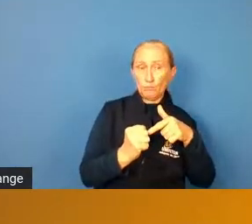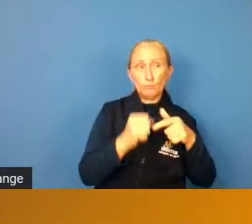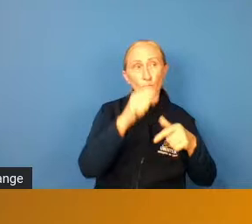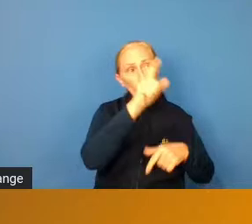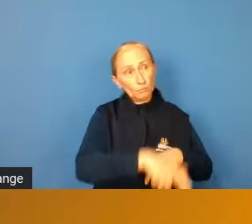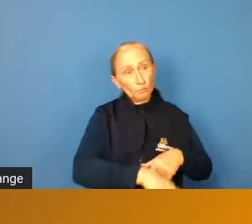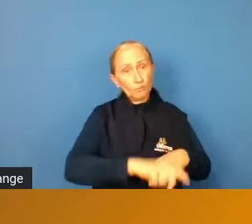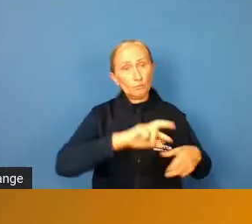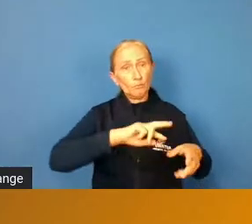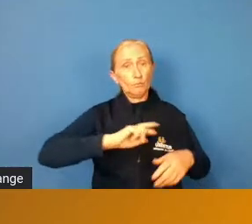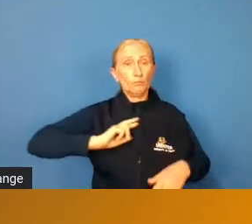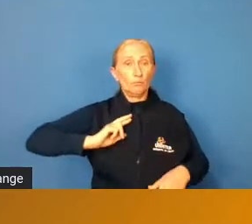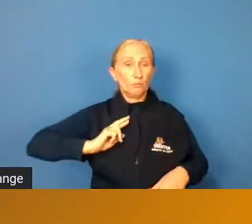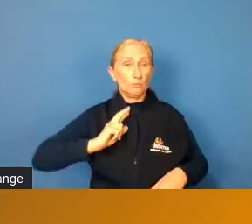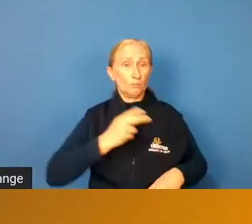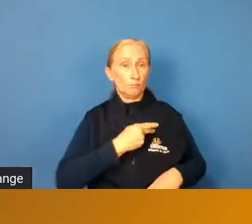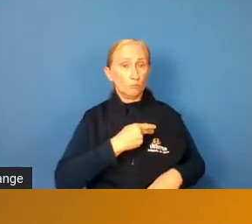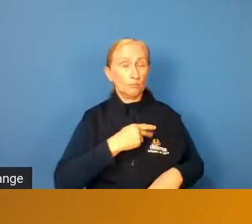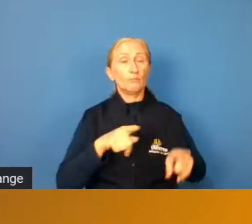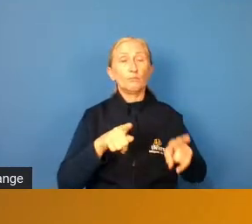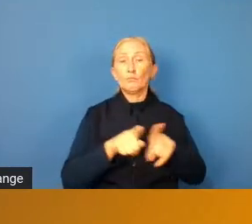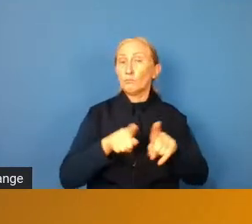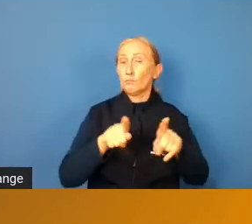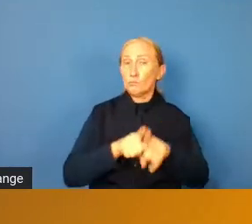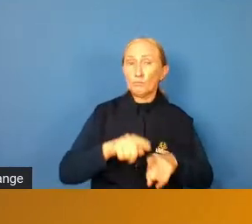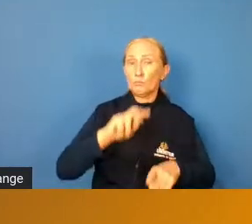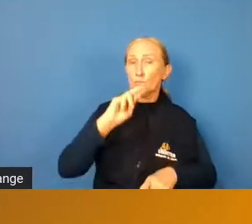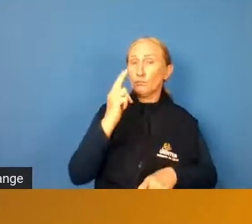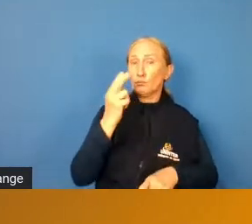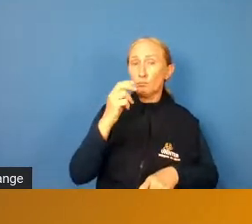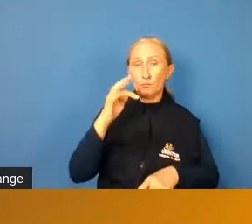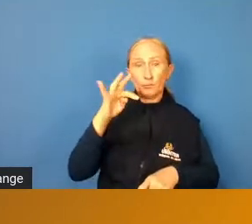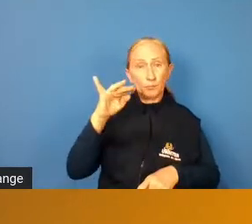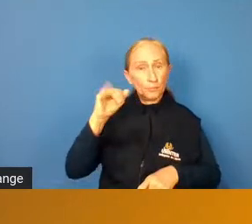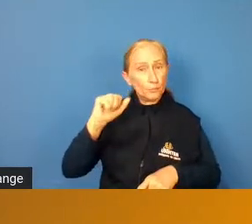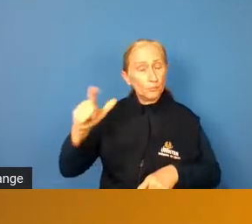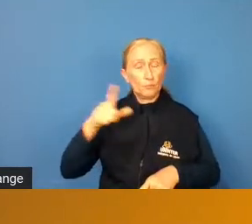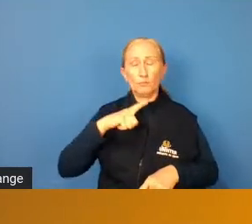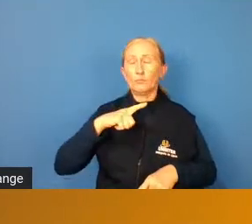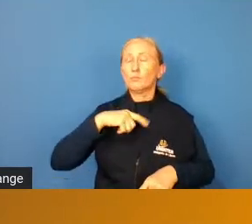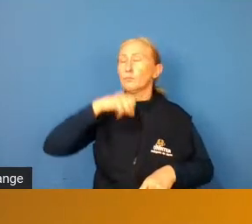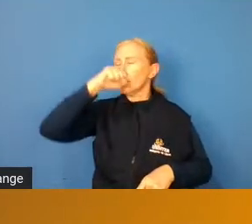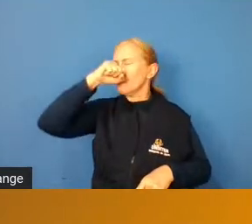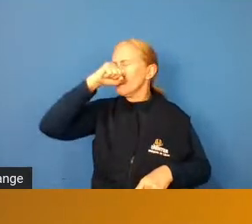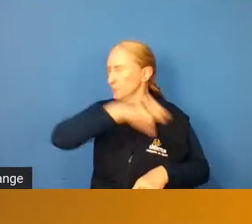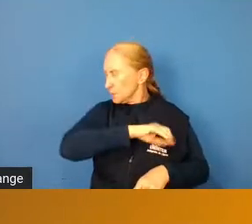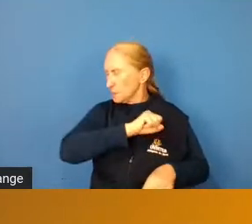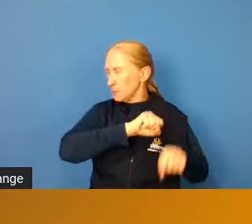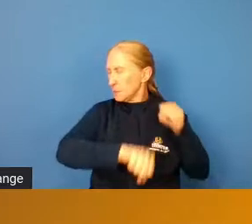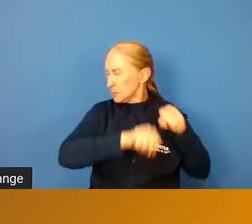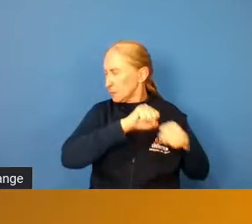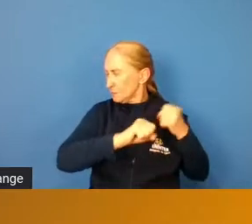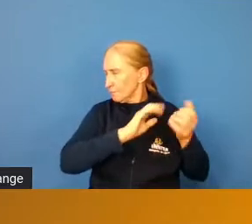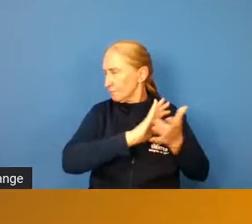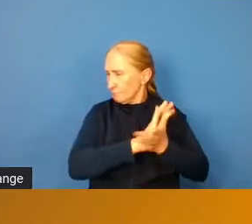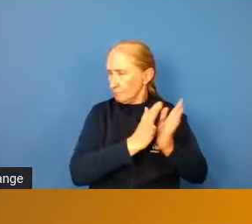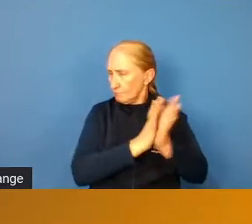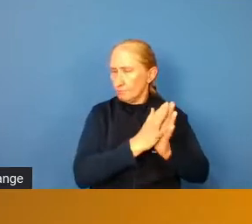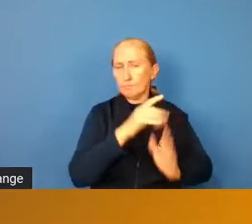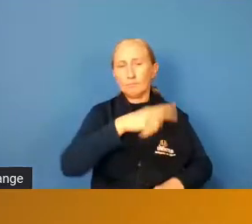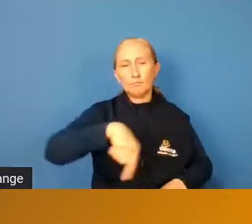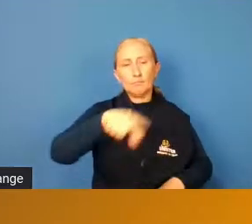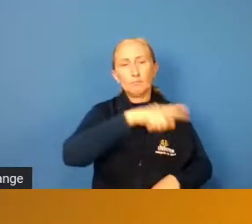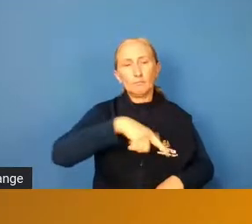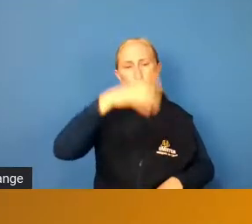transexuais e também homossexuais. Então, a gente tem uma violência muito grande no nosso país com essa população.